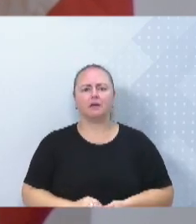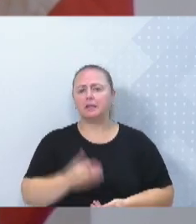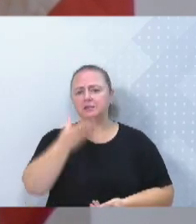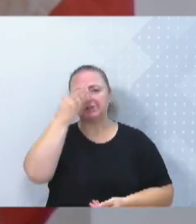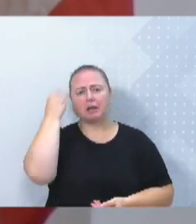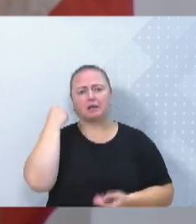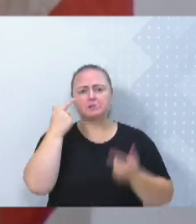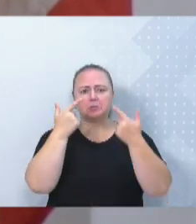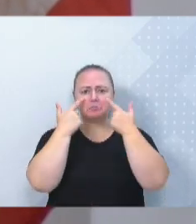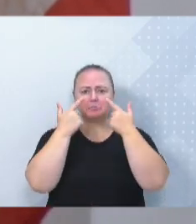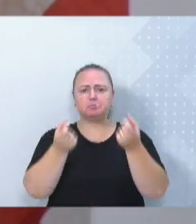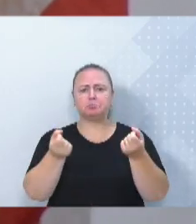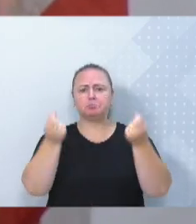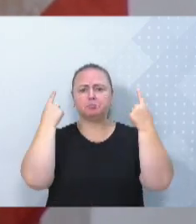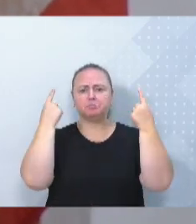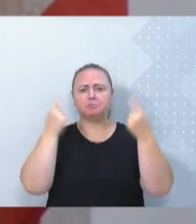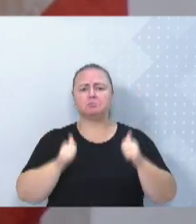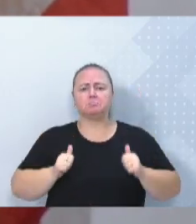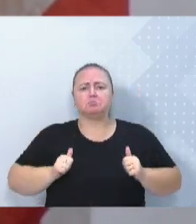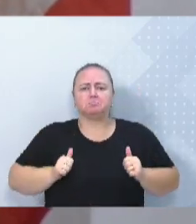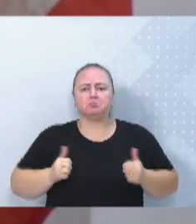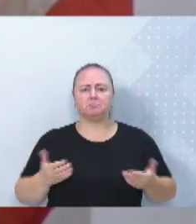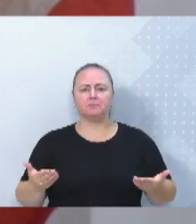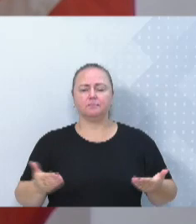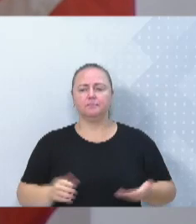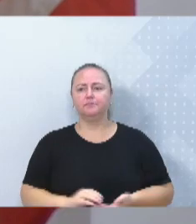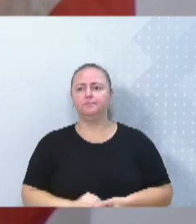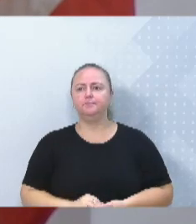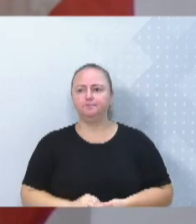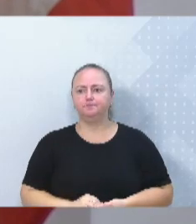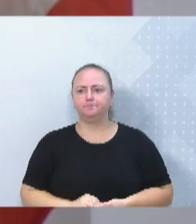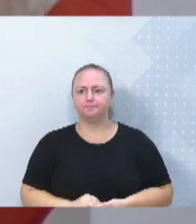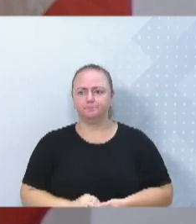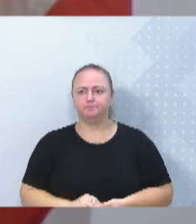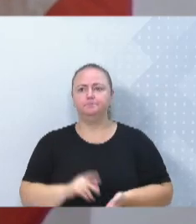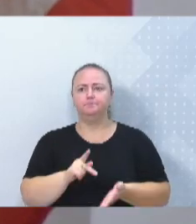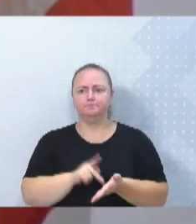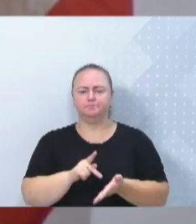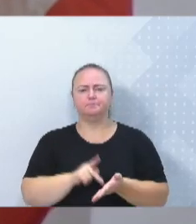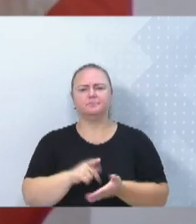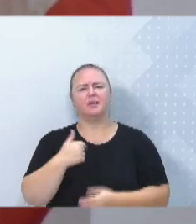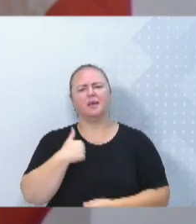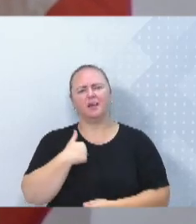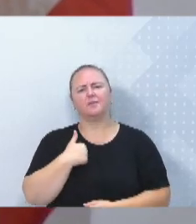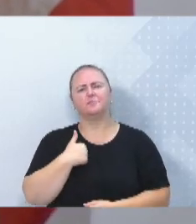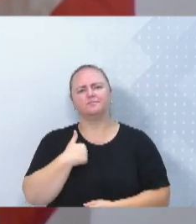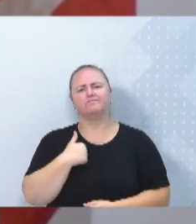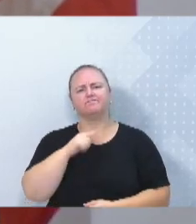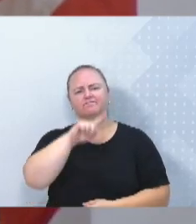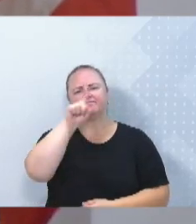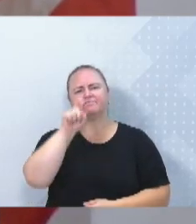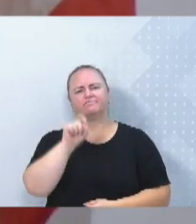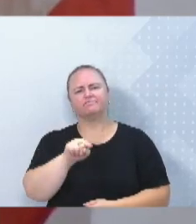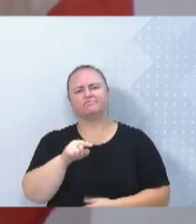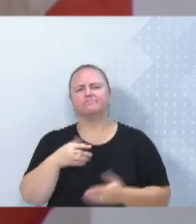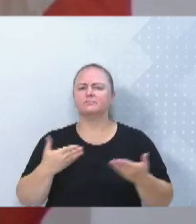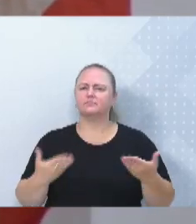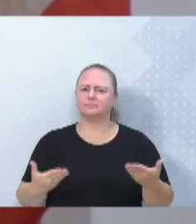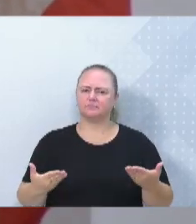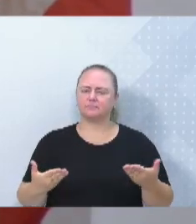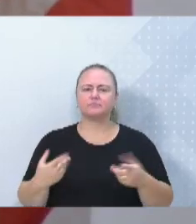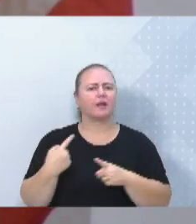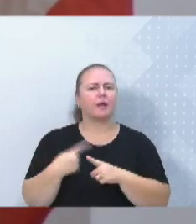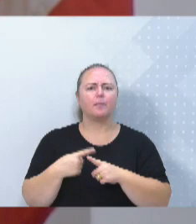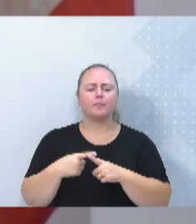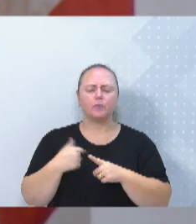do que fazem e por que estão ali. E eu tenho me perguntado, senhores, vereadora Leise, por que eu faço o que eu